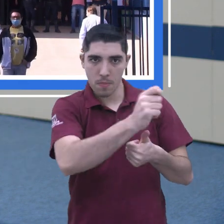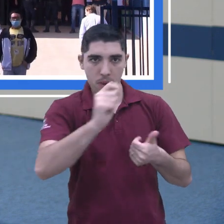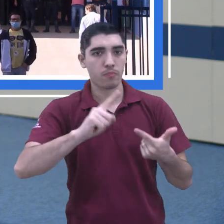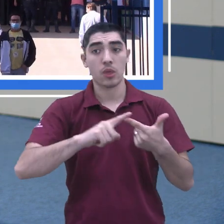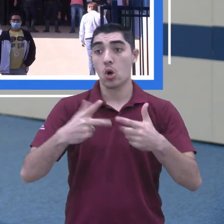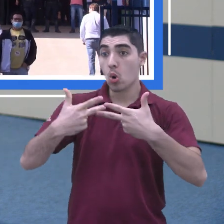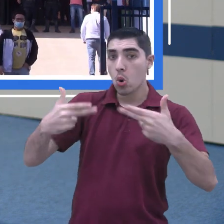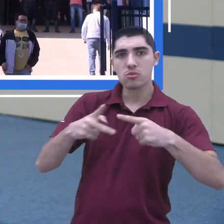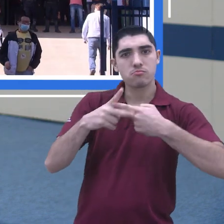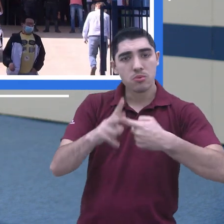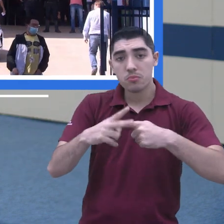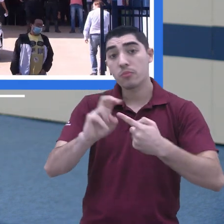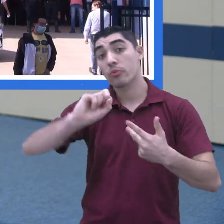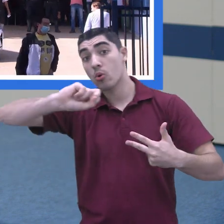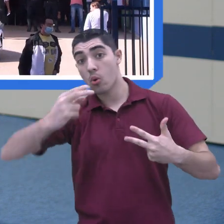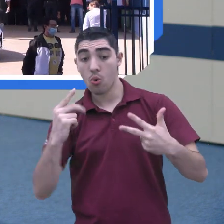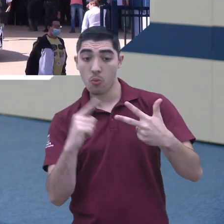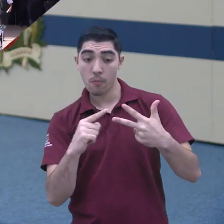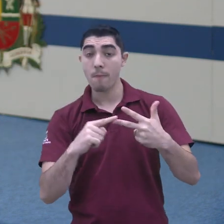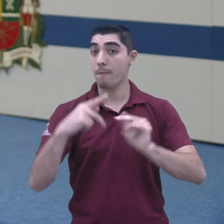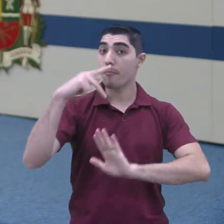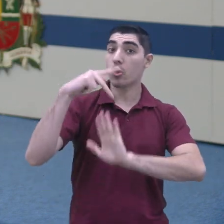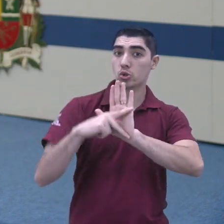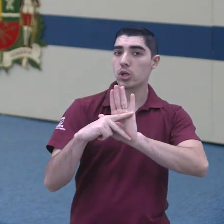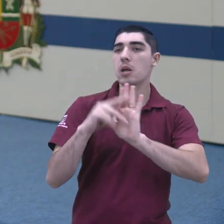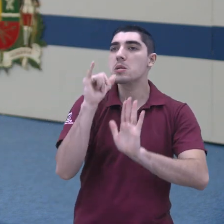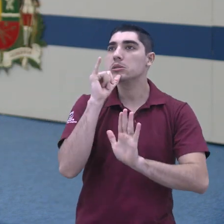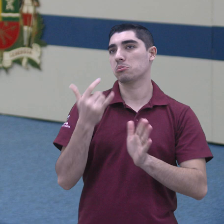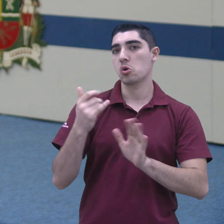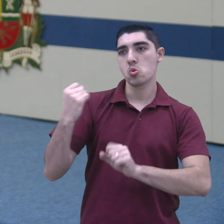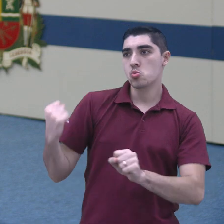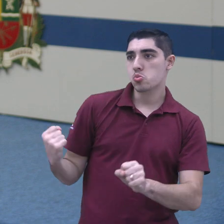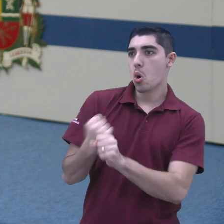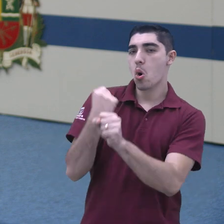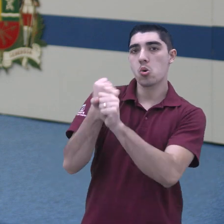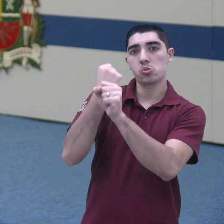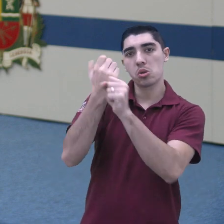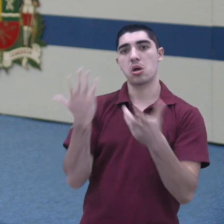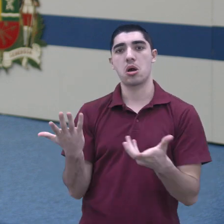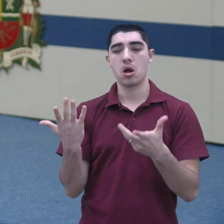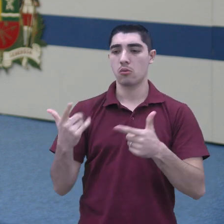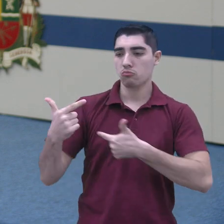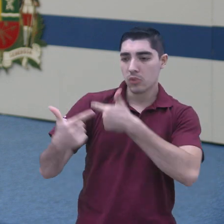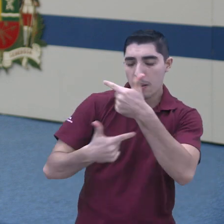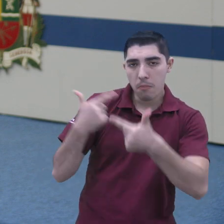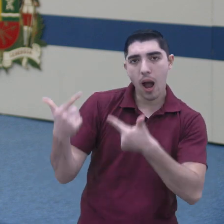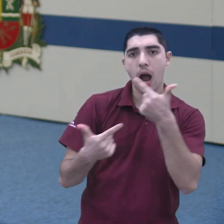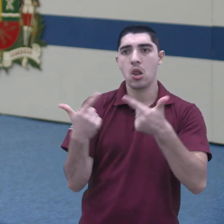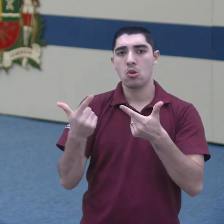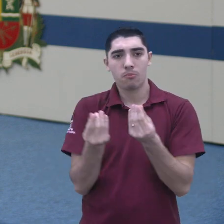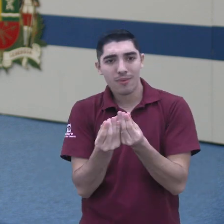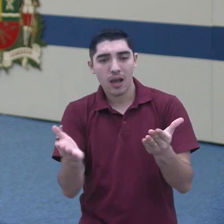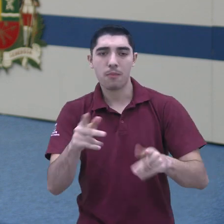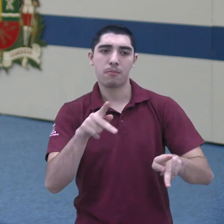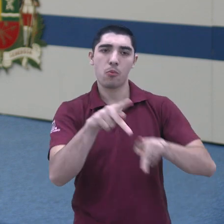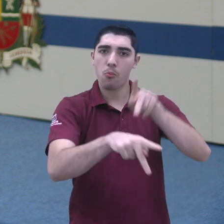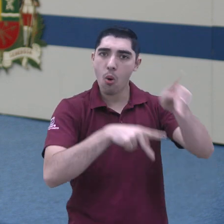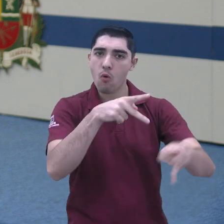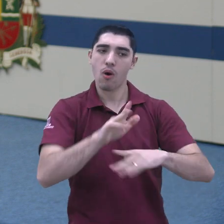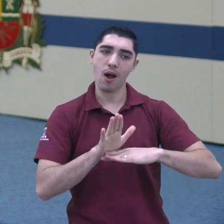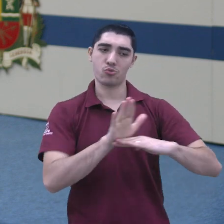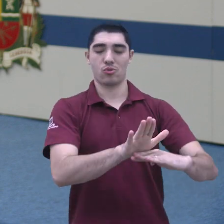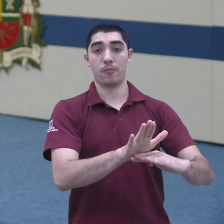sociais, ou então com projetos futuros, como a construção de obras e a ampliação de serviços para a população.